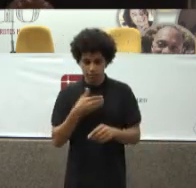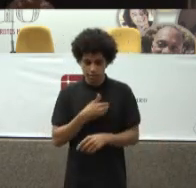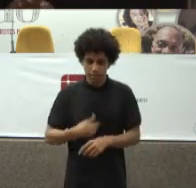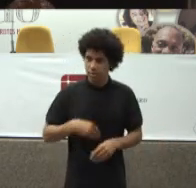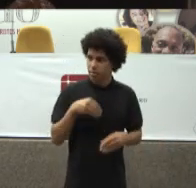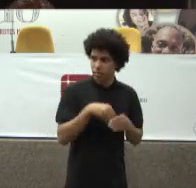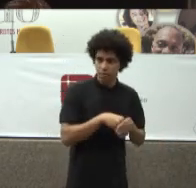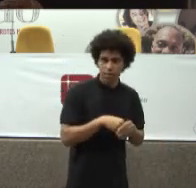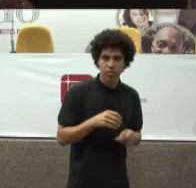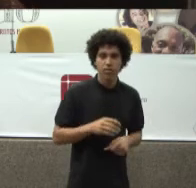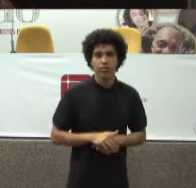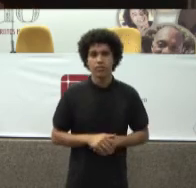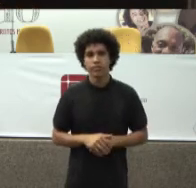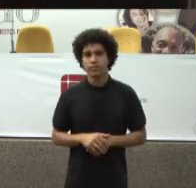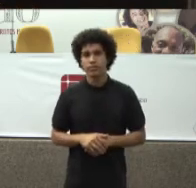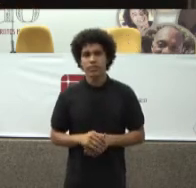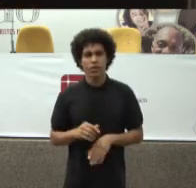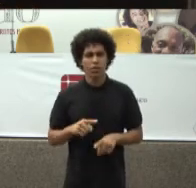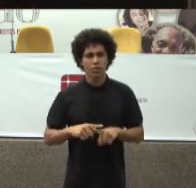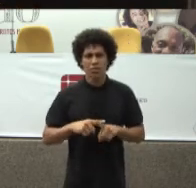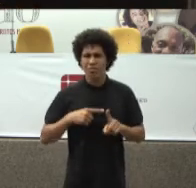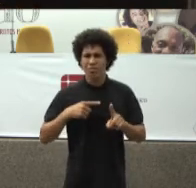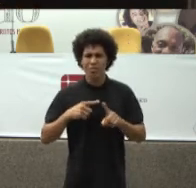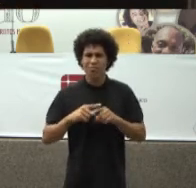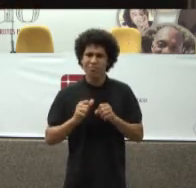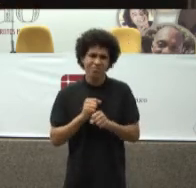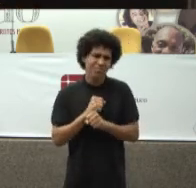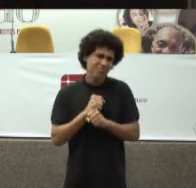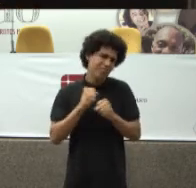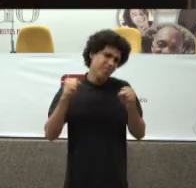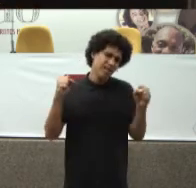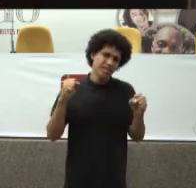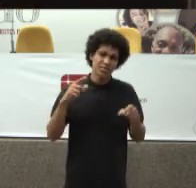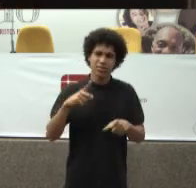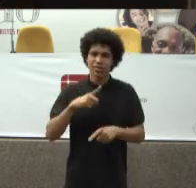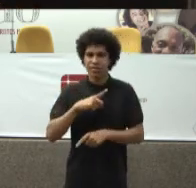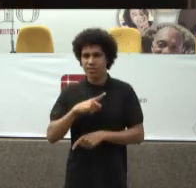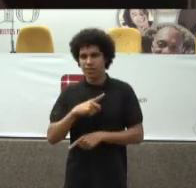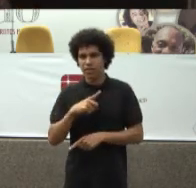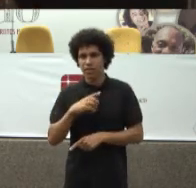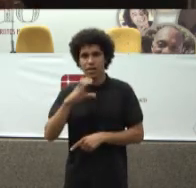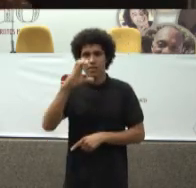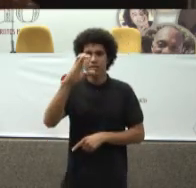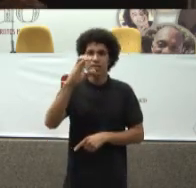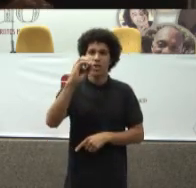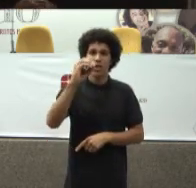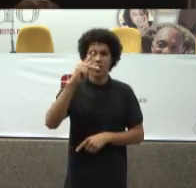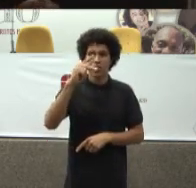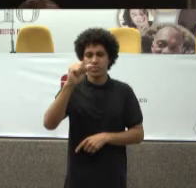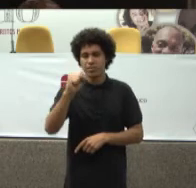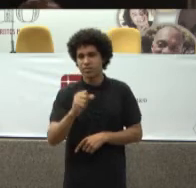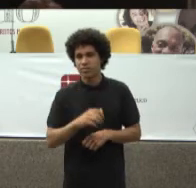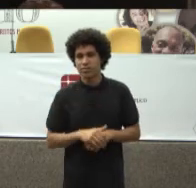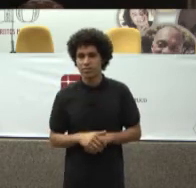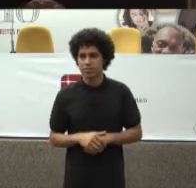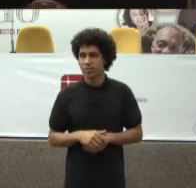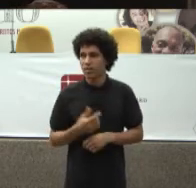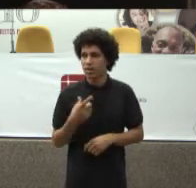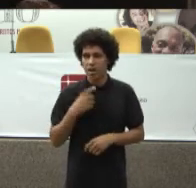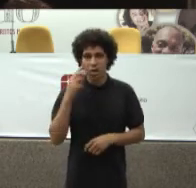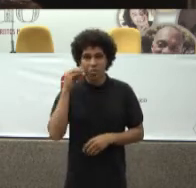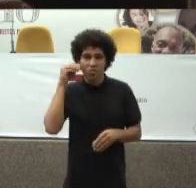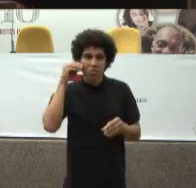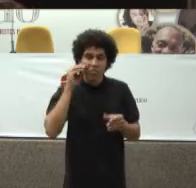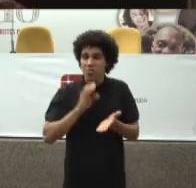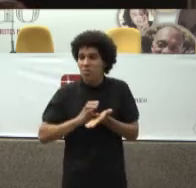Que nós temos É Como é o nome É Lida Ciaps Ciops É o máximo Que diz assim Eu investi